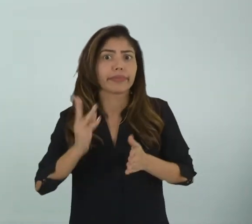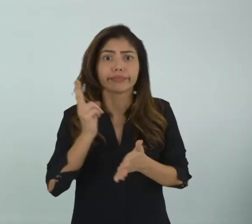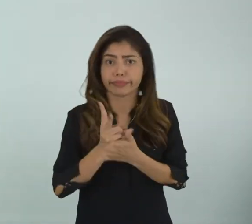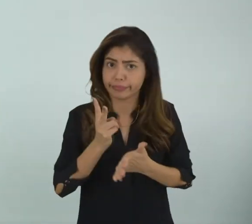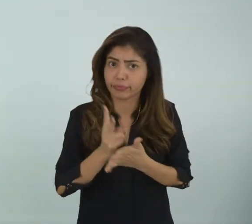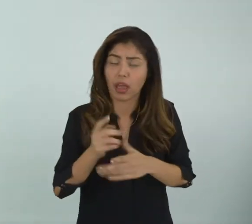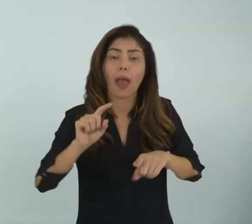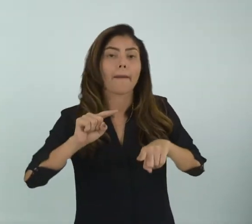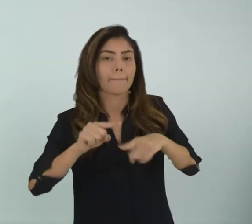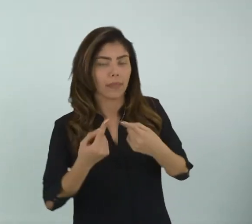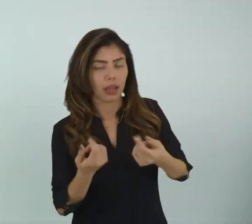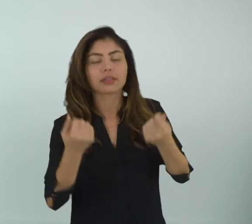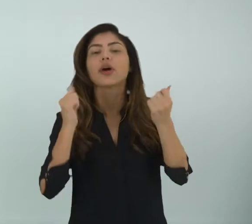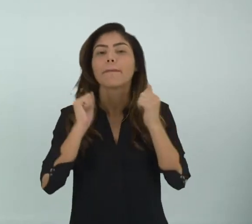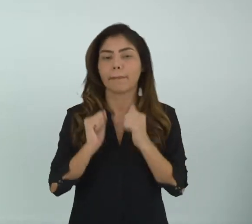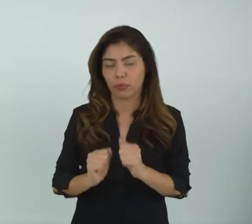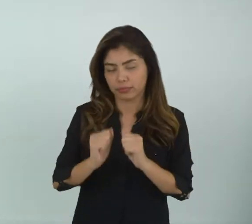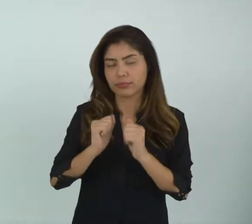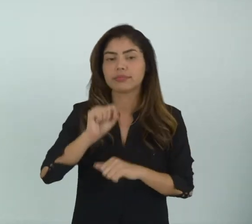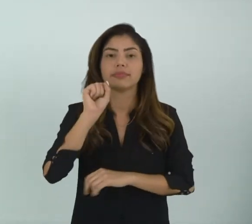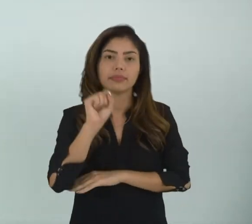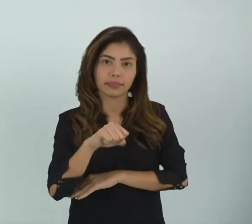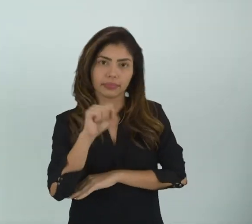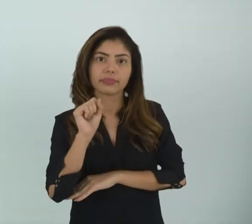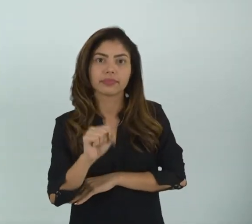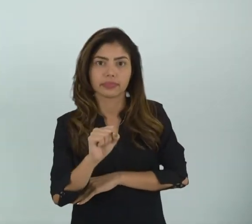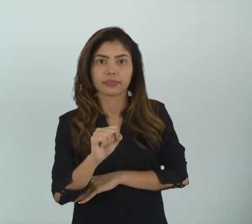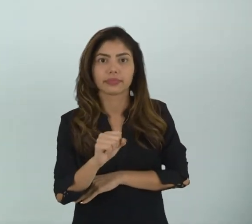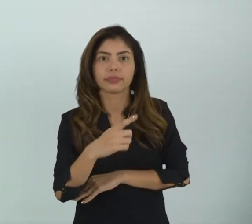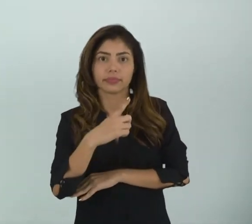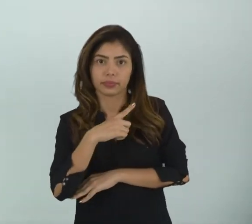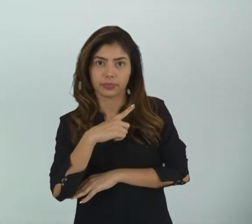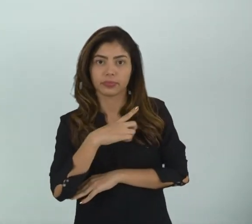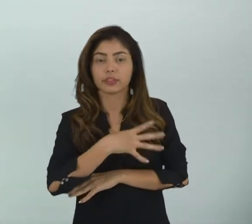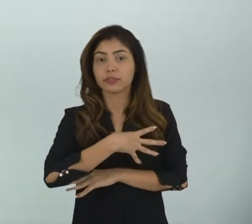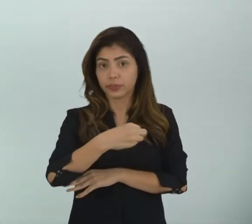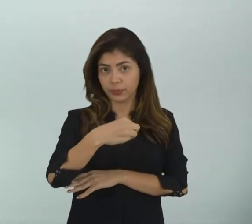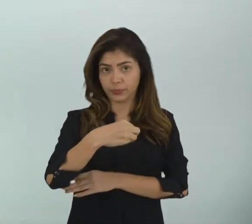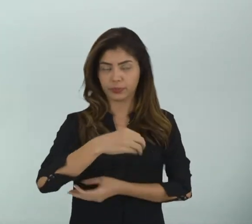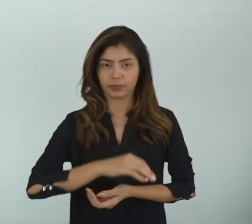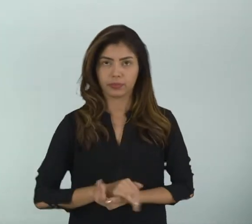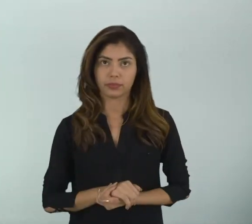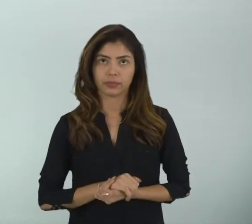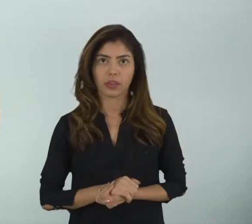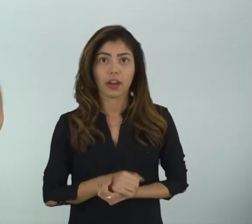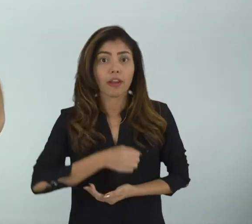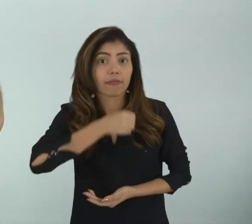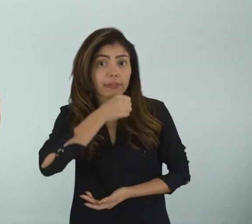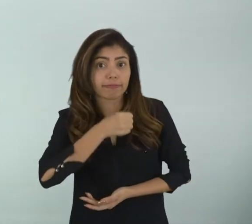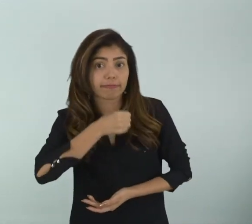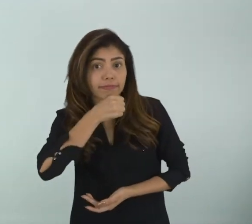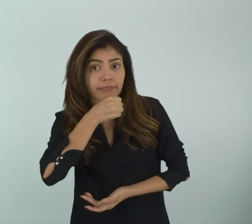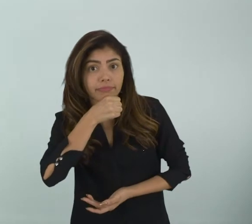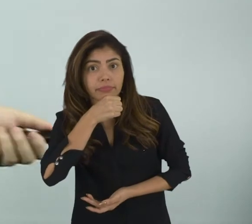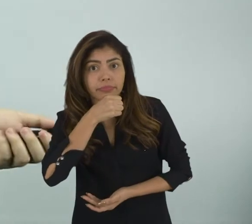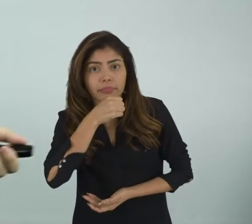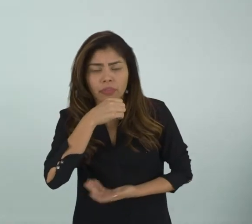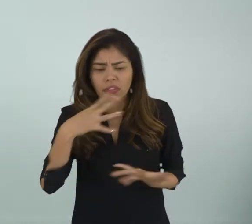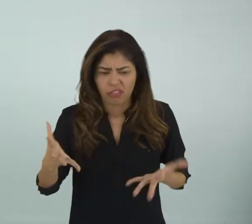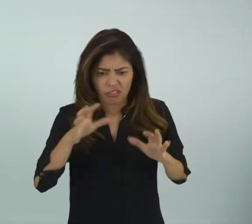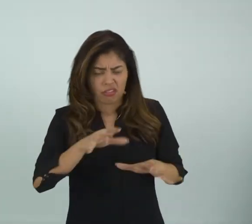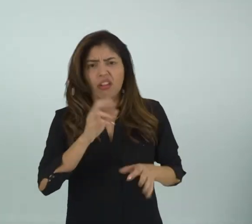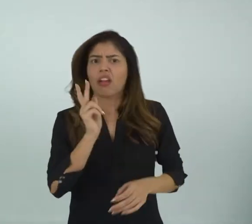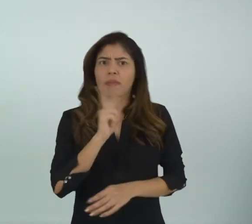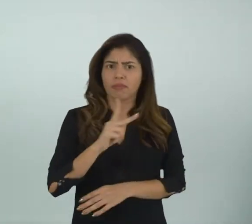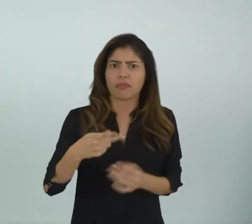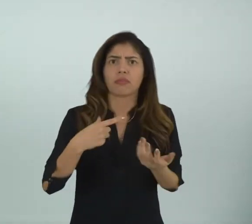Mas ela tem essa capacidade Sim De se reproduzir E envelhecem Ah professor Todo